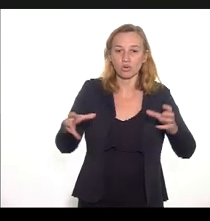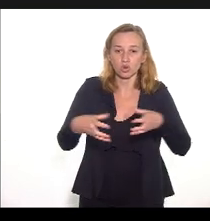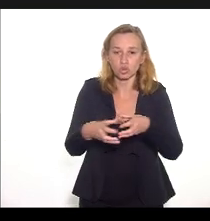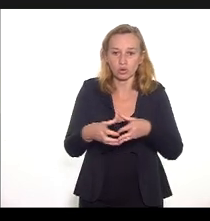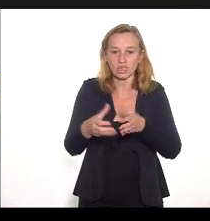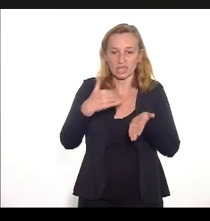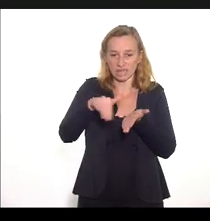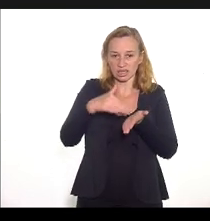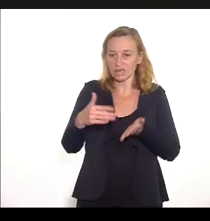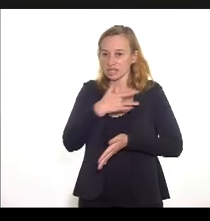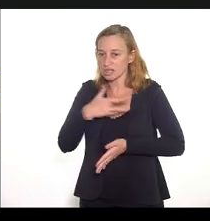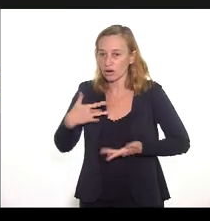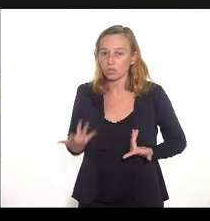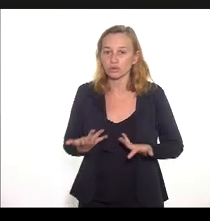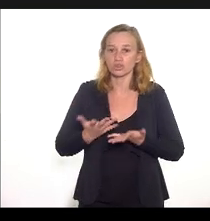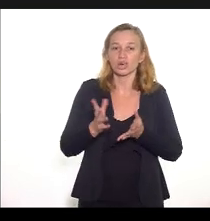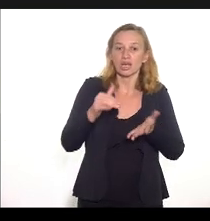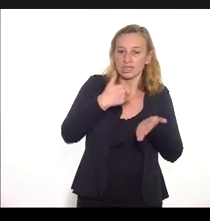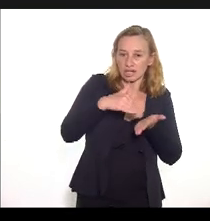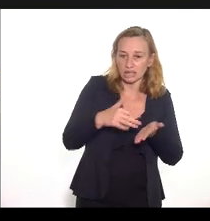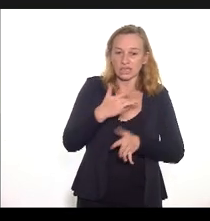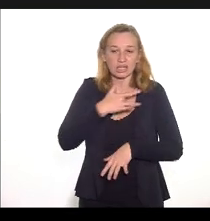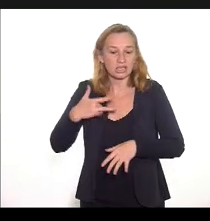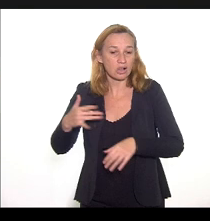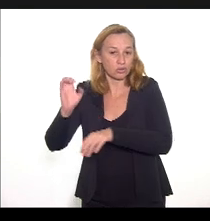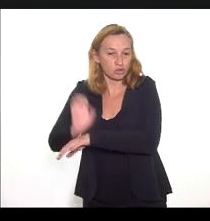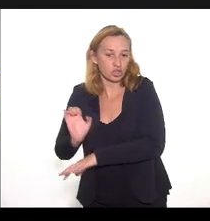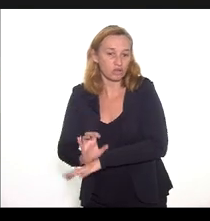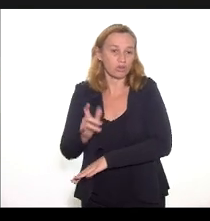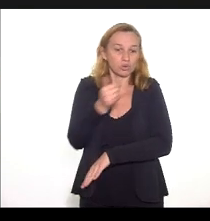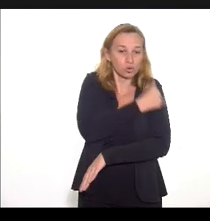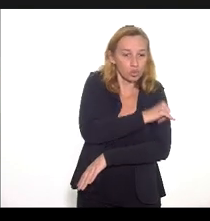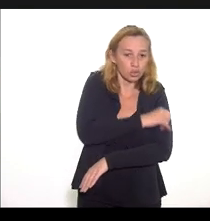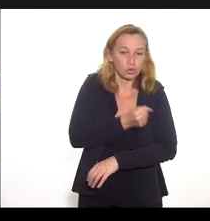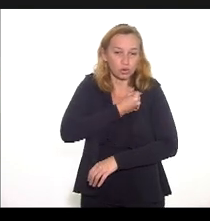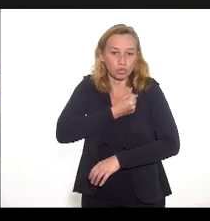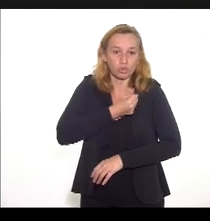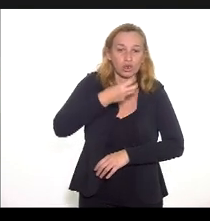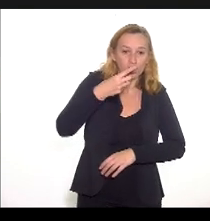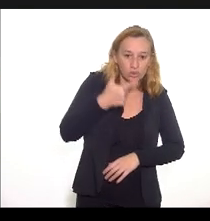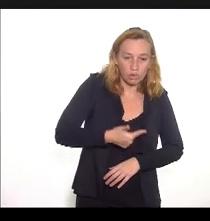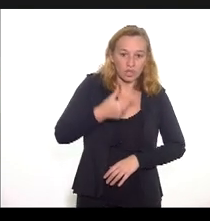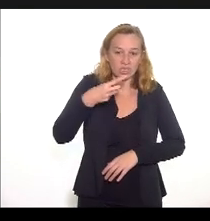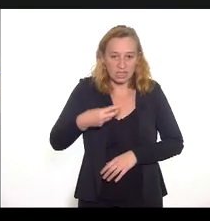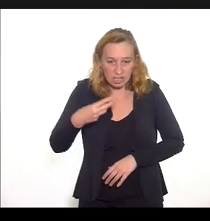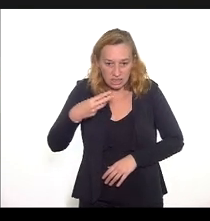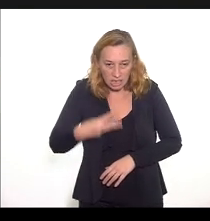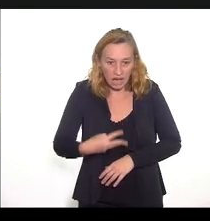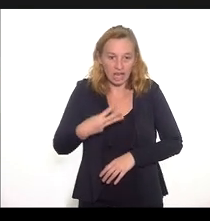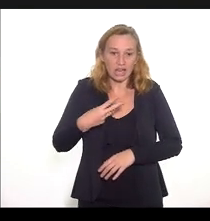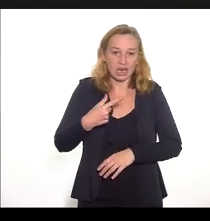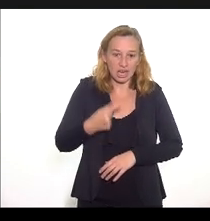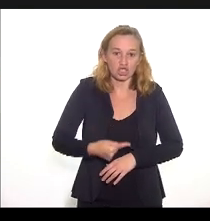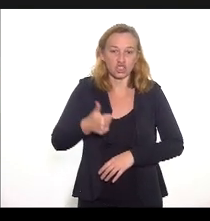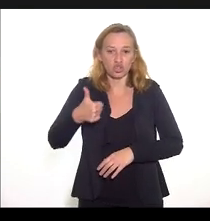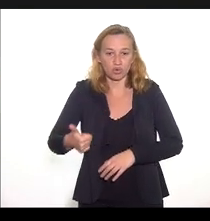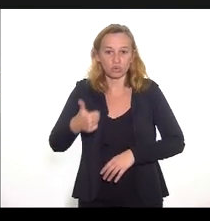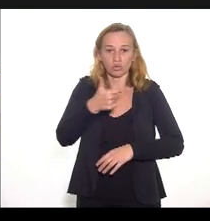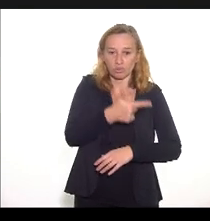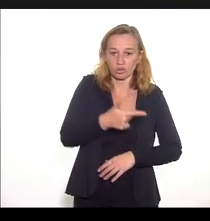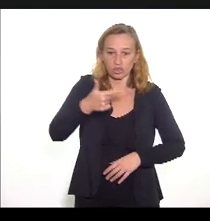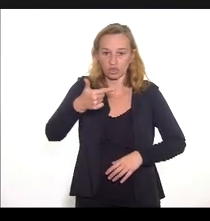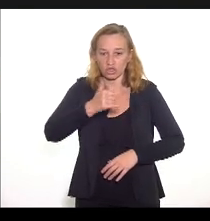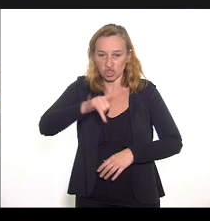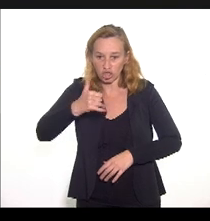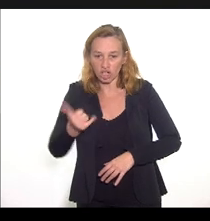Secretaria Estadual de Saúde, da Secretaria Municipal de Saúde do Rio, número 871, de 12 de janeiro de 2021, que